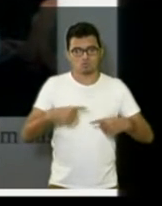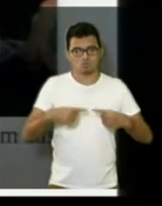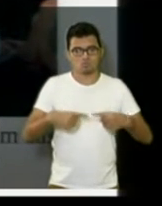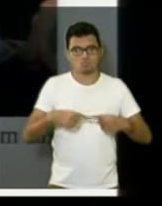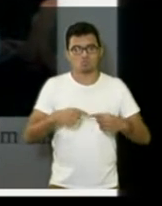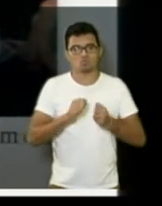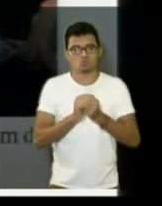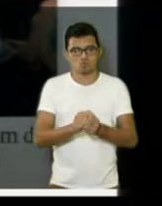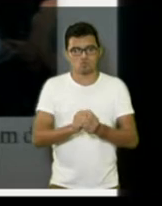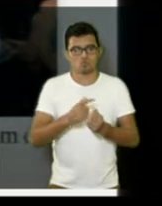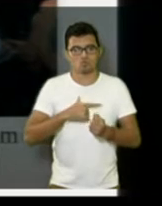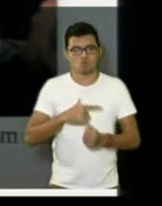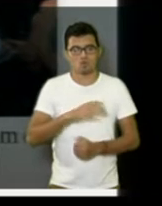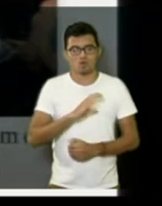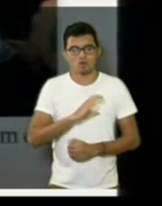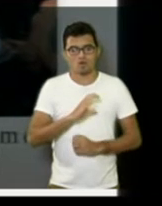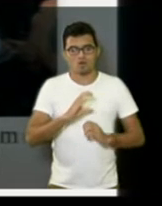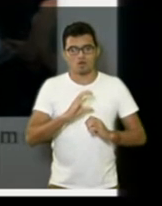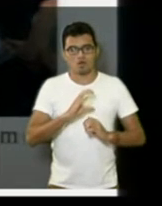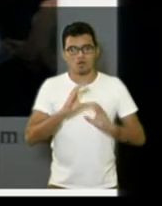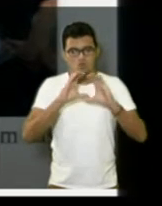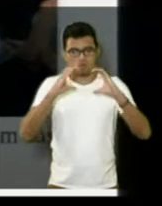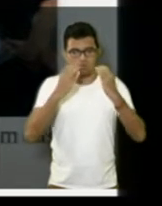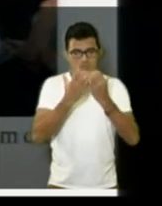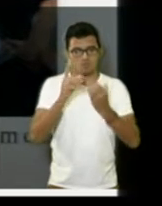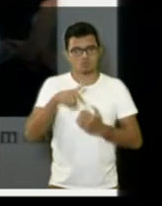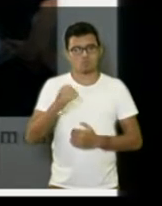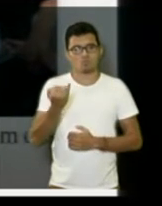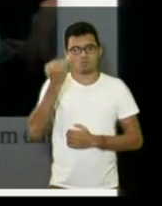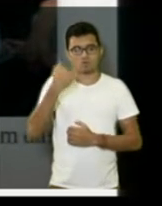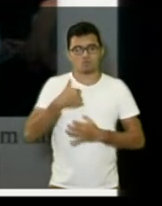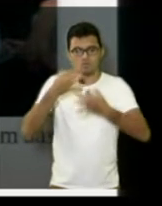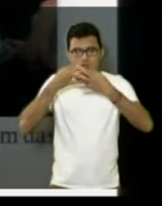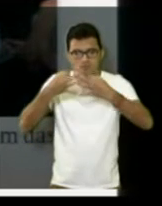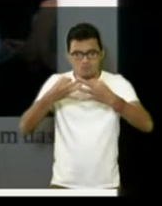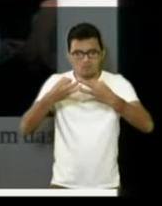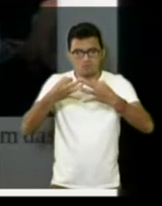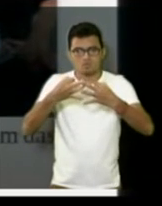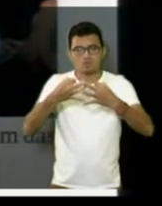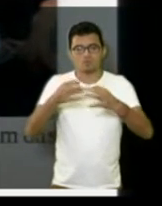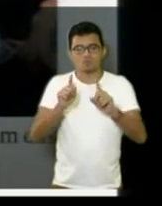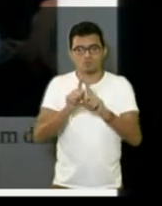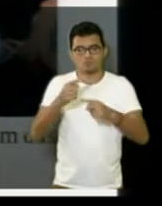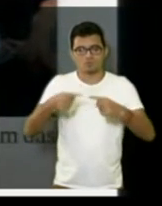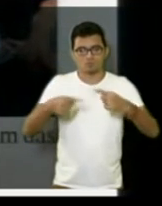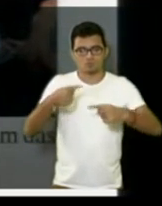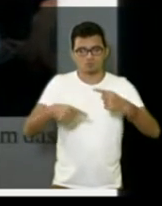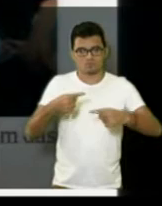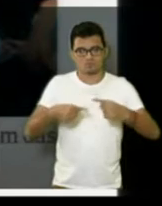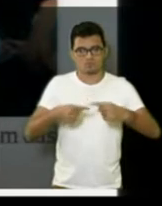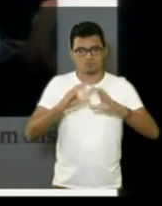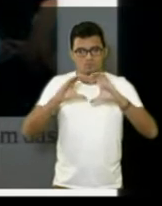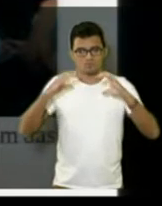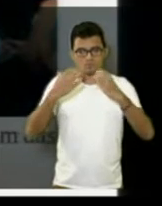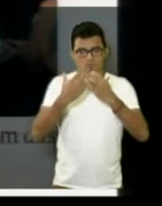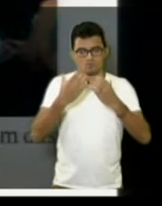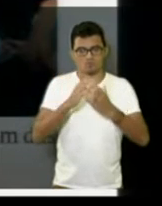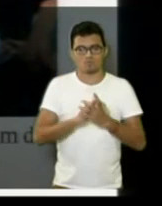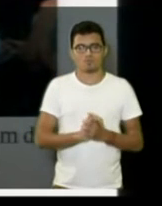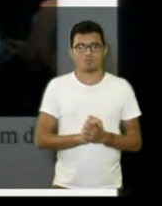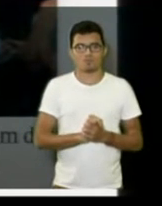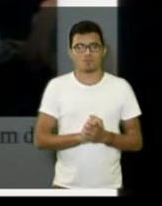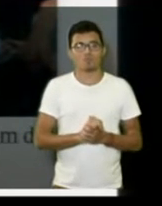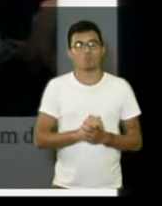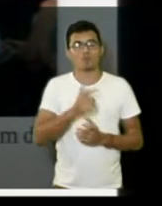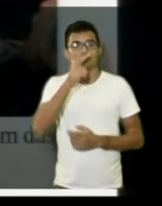junto com a comunidade. Isso que é mais importante, ouvindo e discutindo com a comunidade, para ver as ações que podem ser